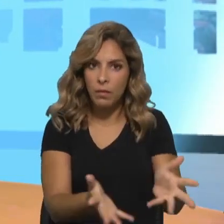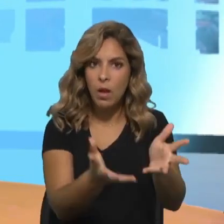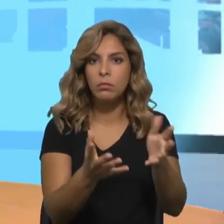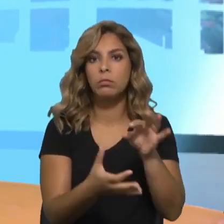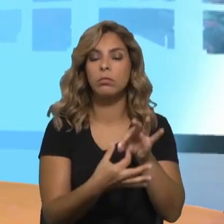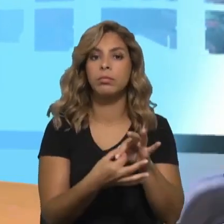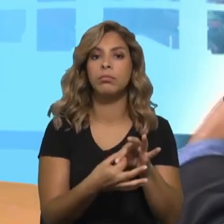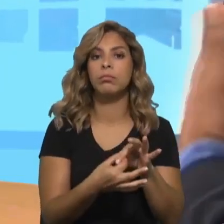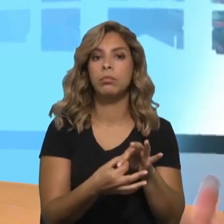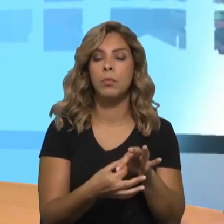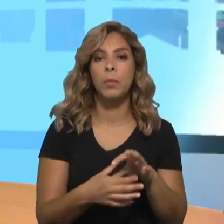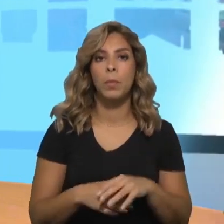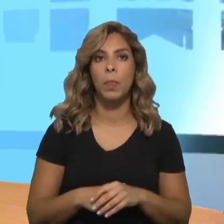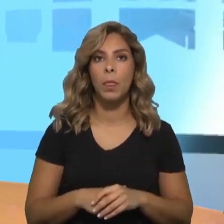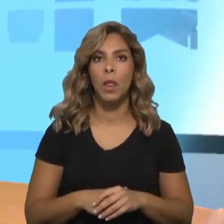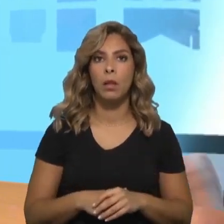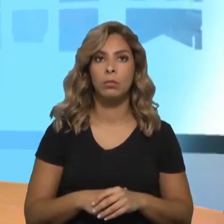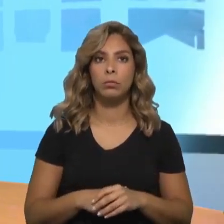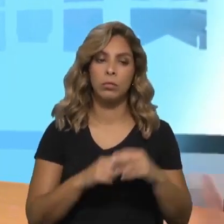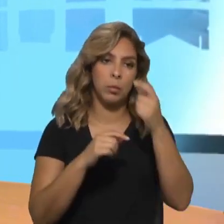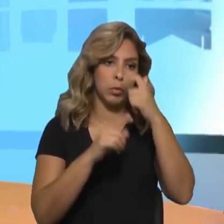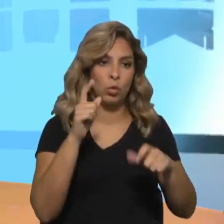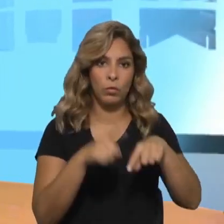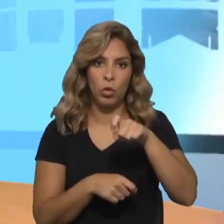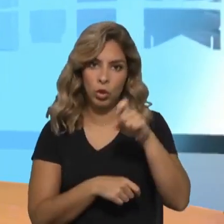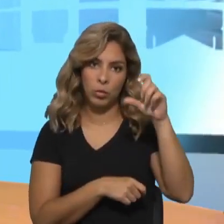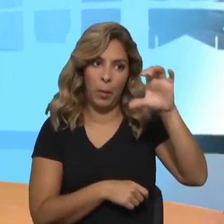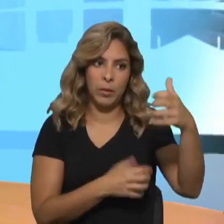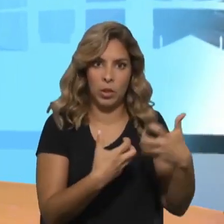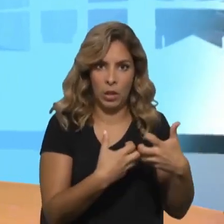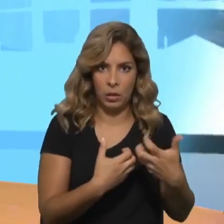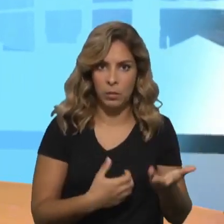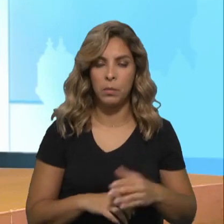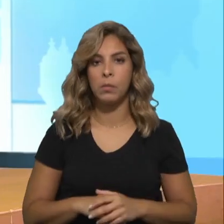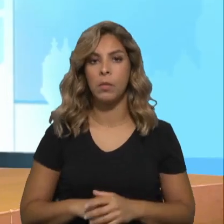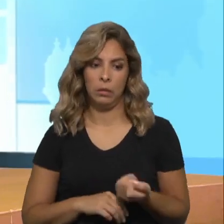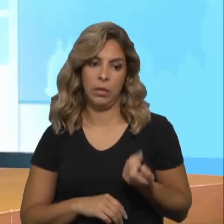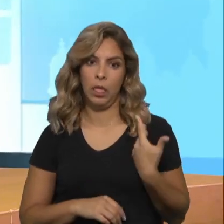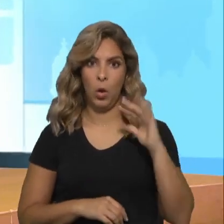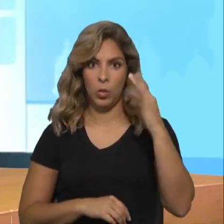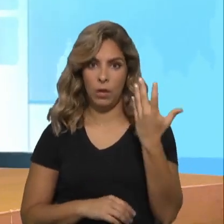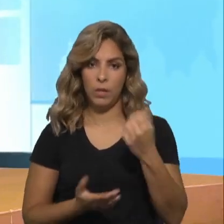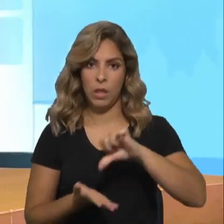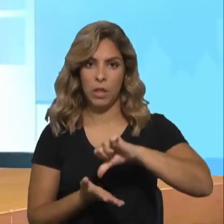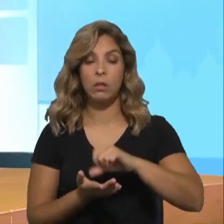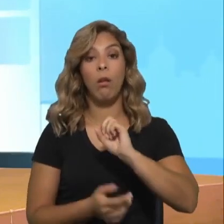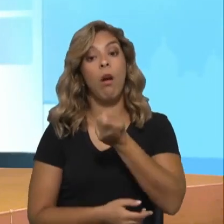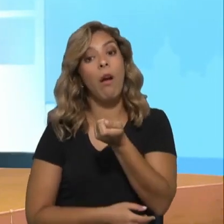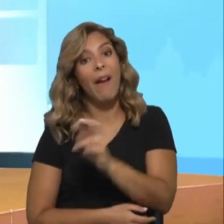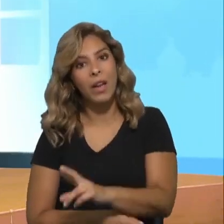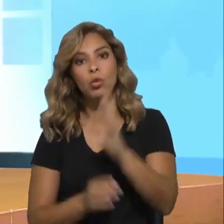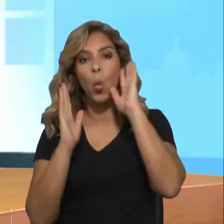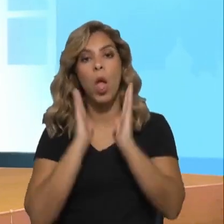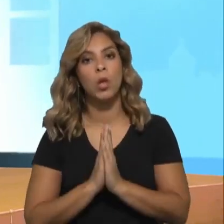acolhimento de refugiados, da hospitalidade. aconteceu com este centro nas Vendas Novas? Este centro é antico colégio de Salesiano, estava